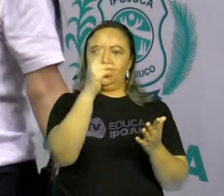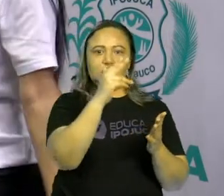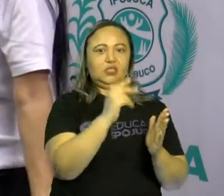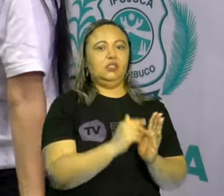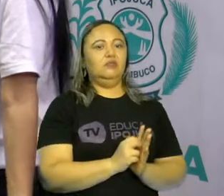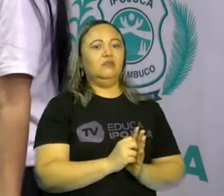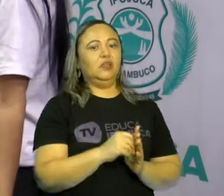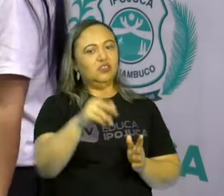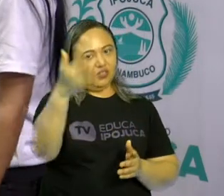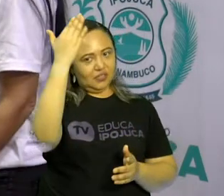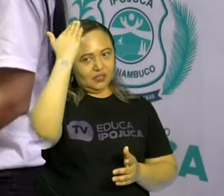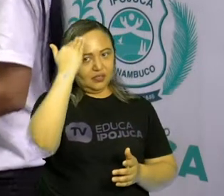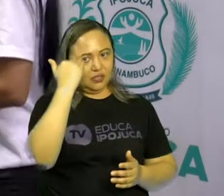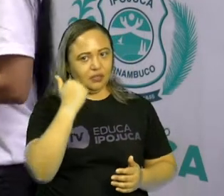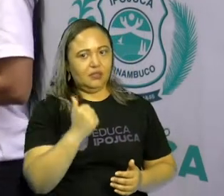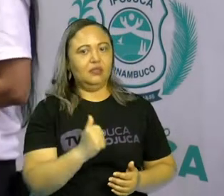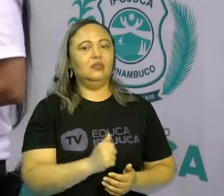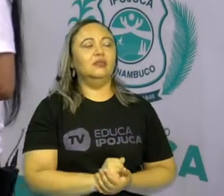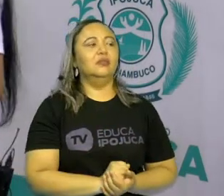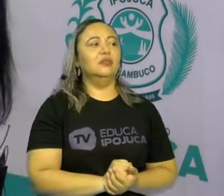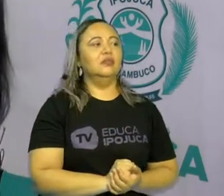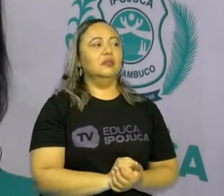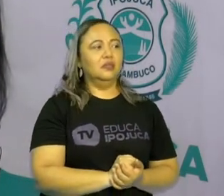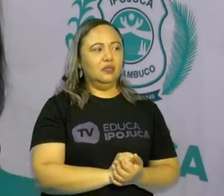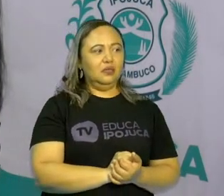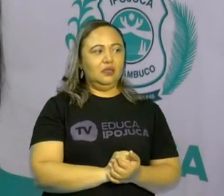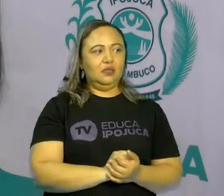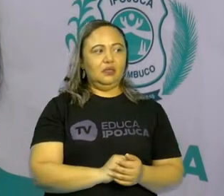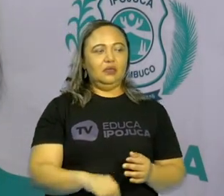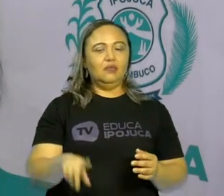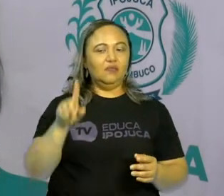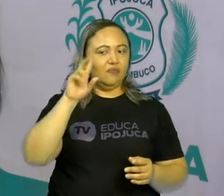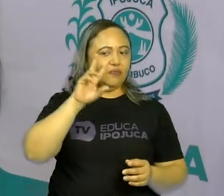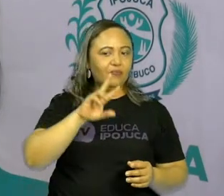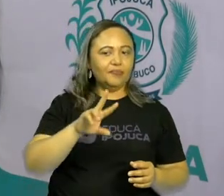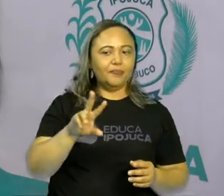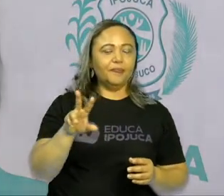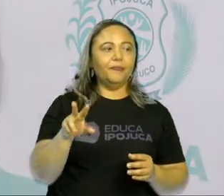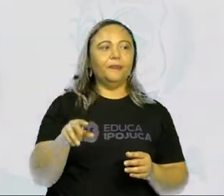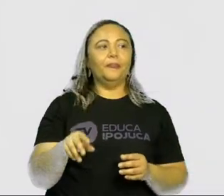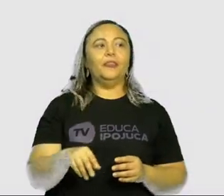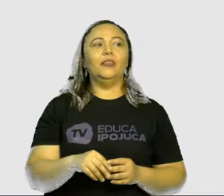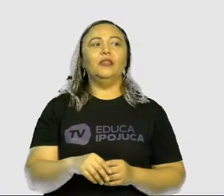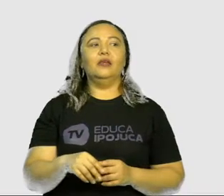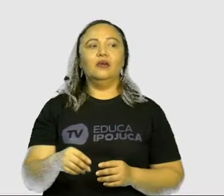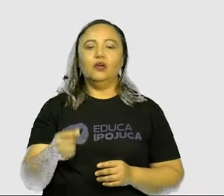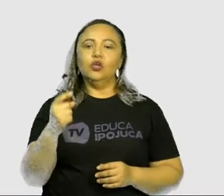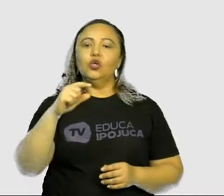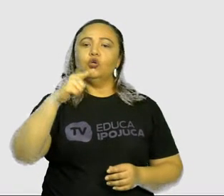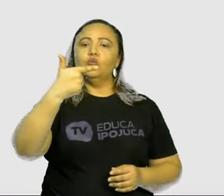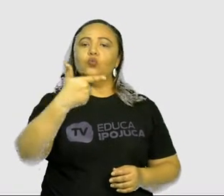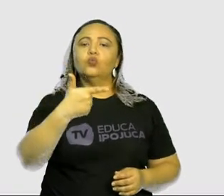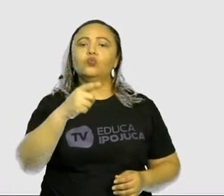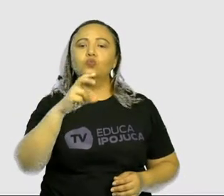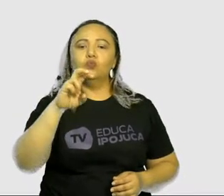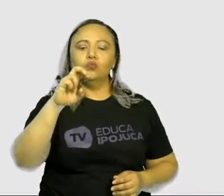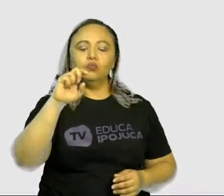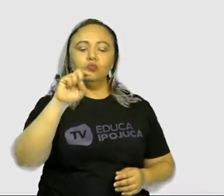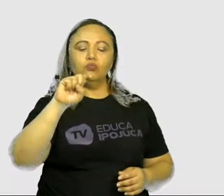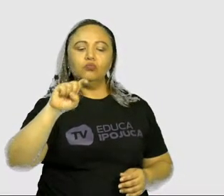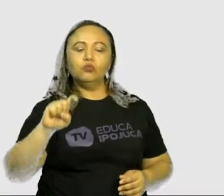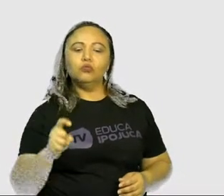a gente. Olha agora que interessante. Há cerca de 12 mil anos,